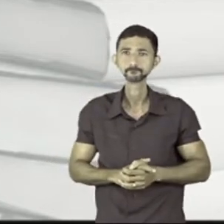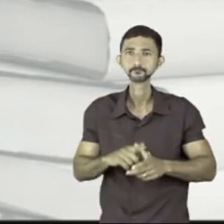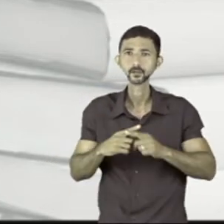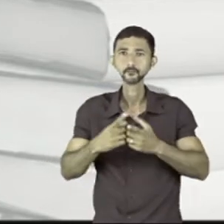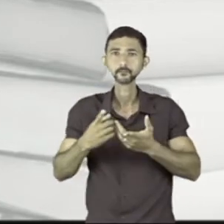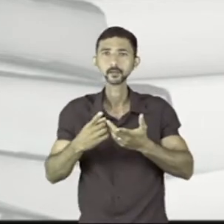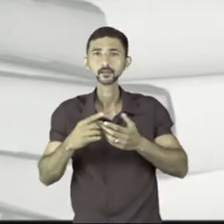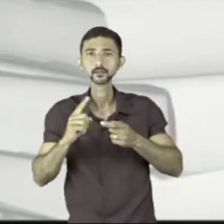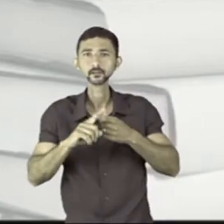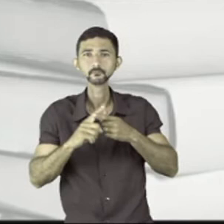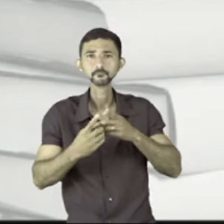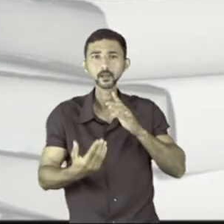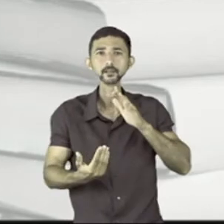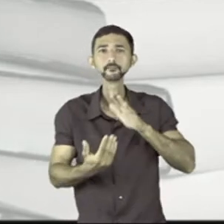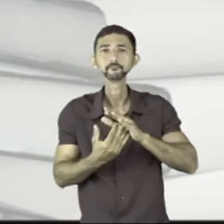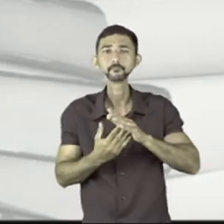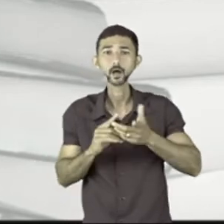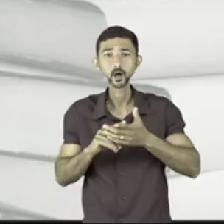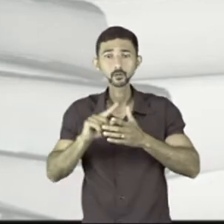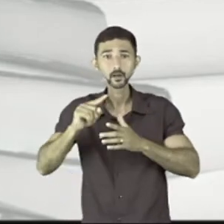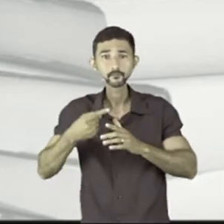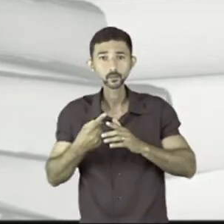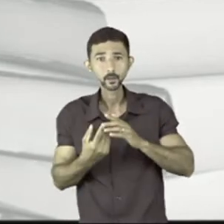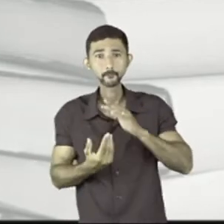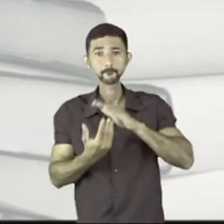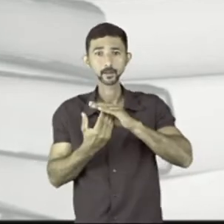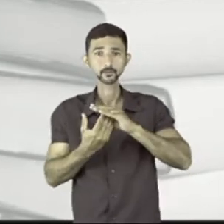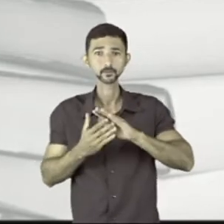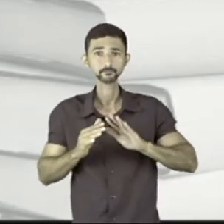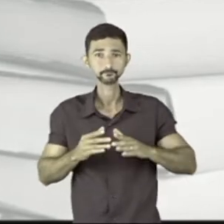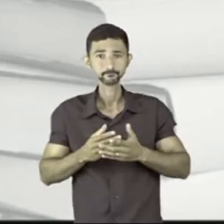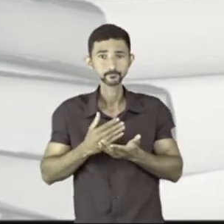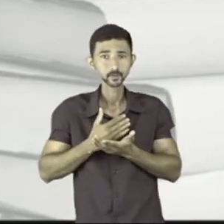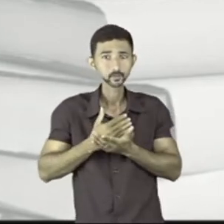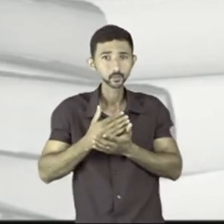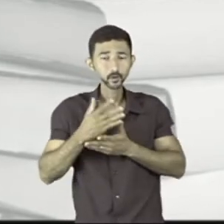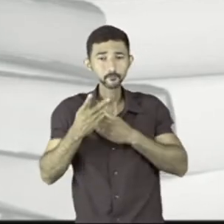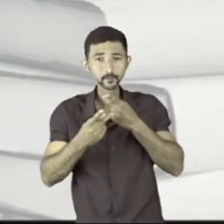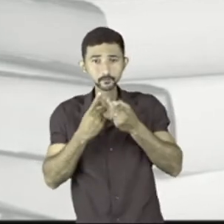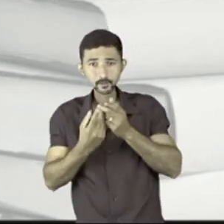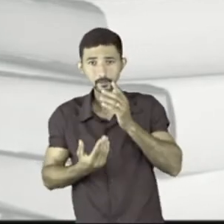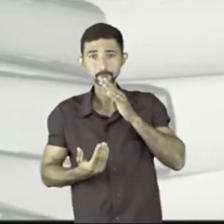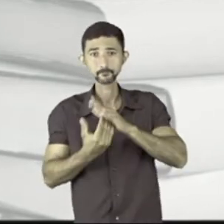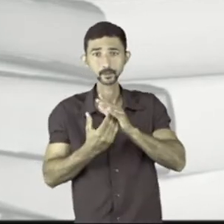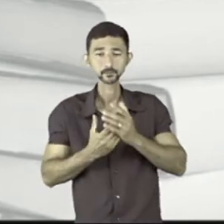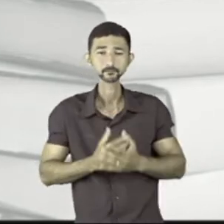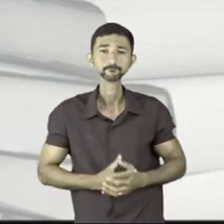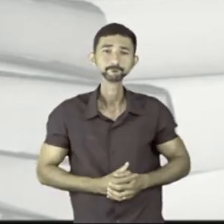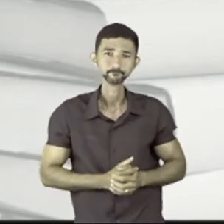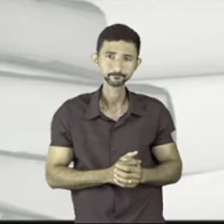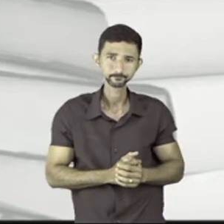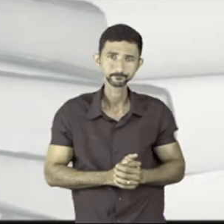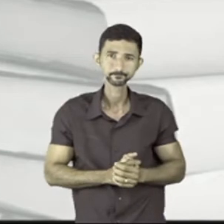a ideia da pausa que a vírgula dá na hora da entonação. Essa